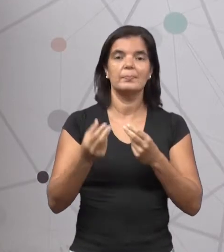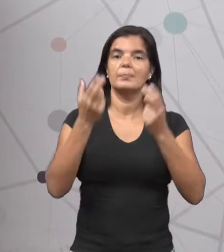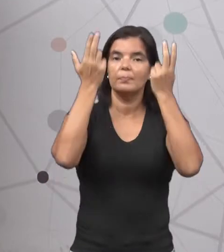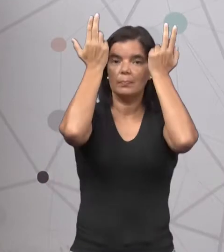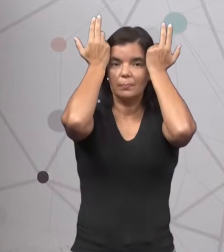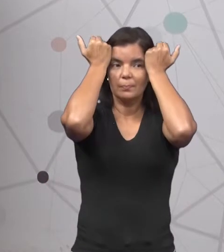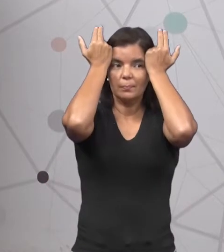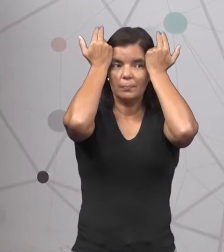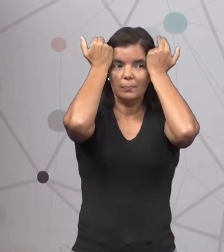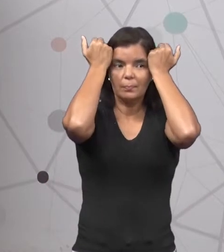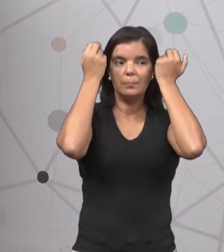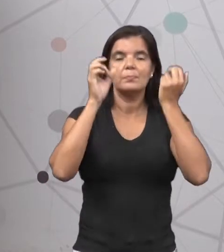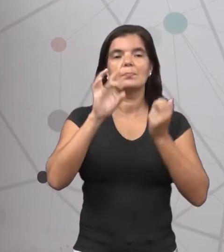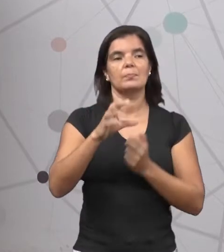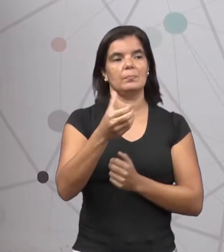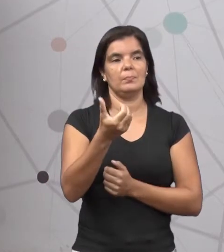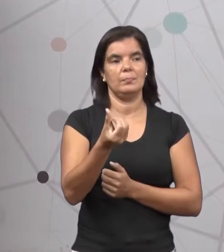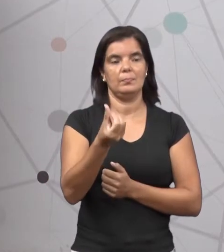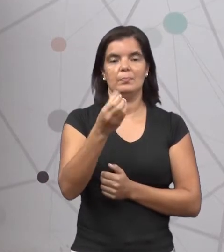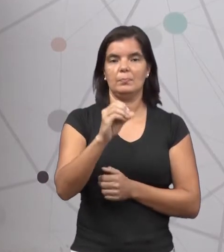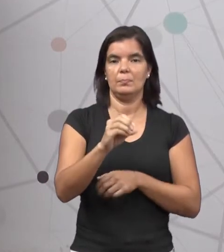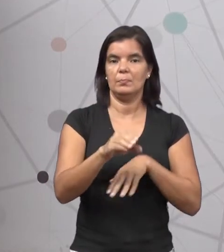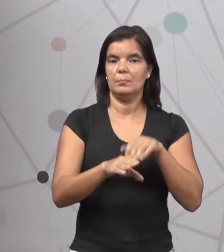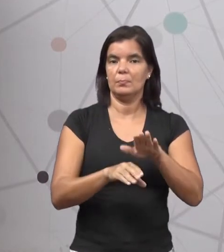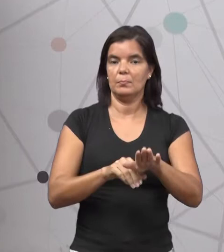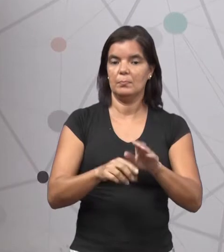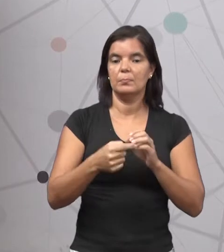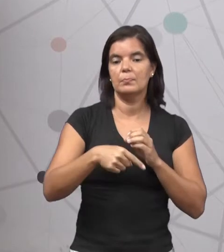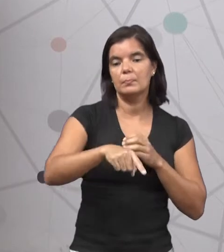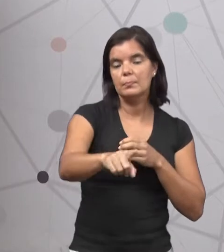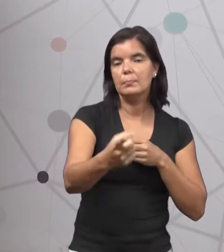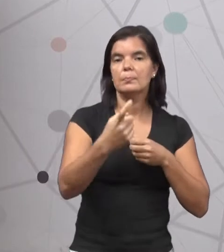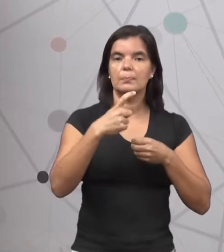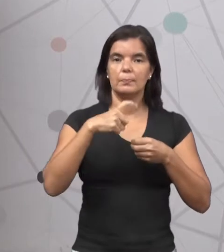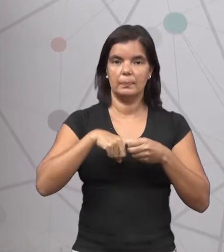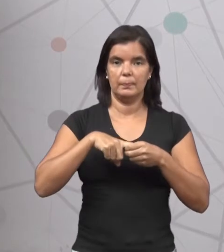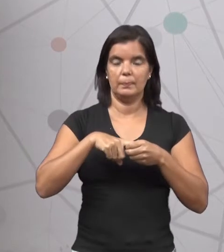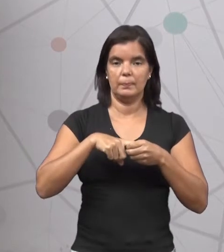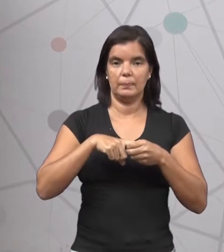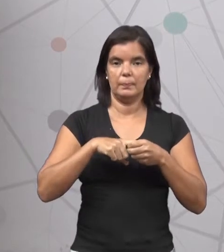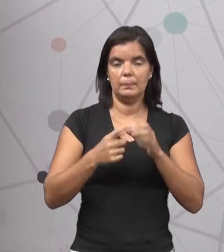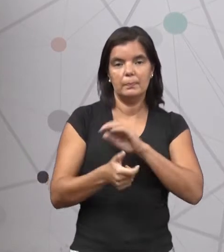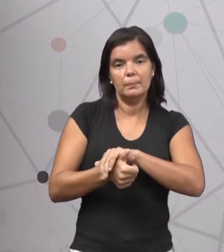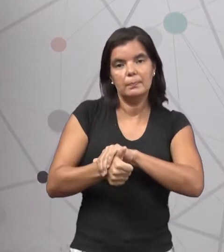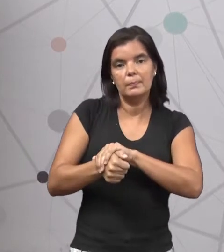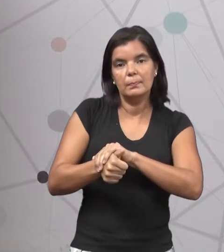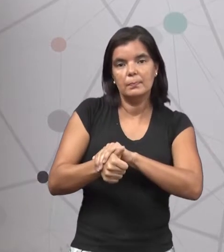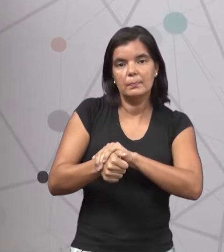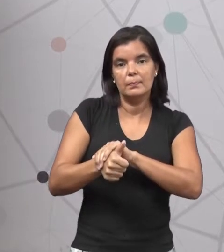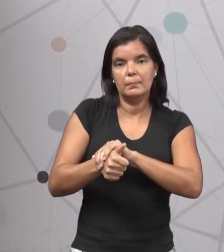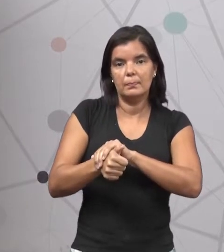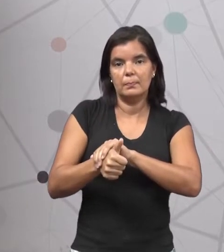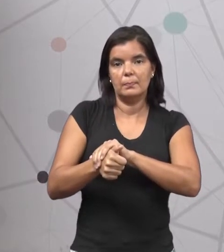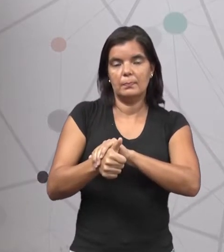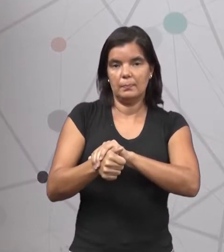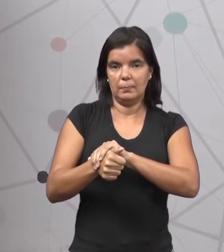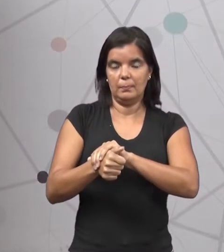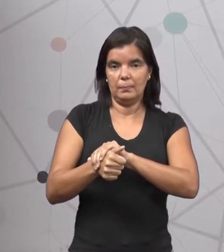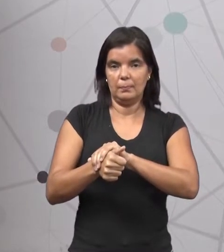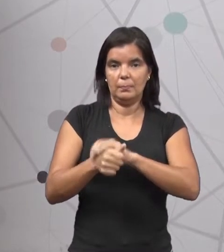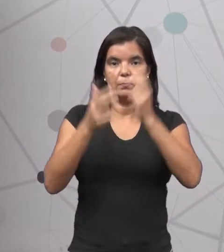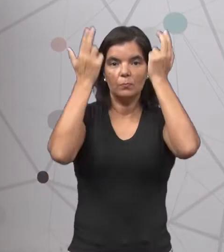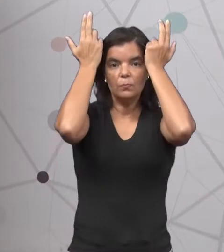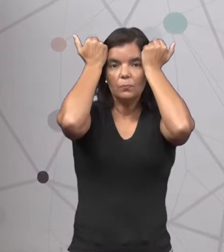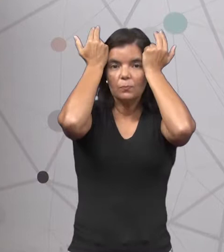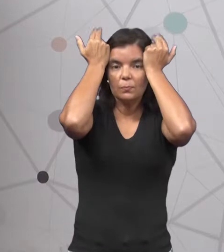tartaruga, enquanto que a